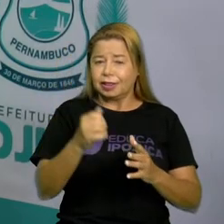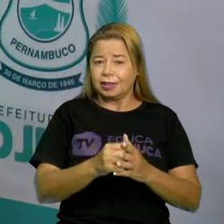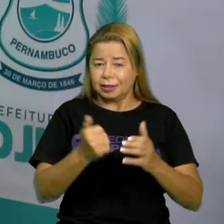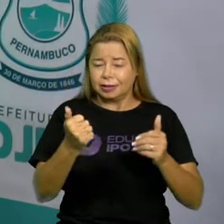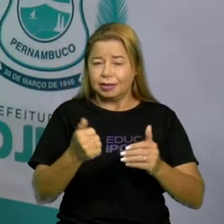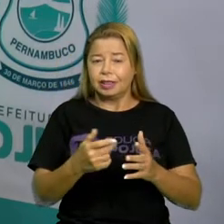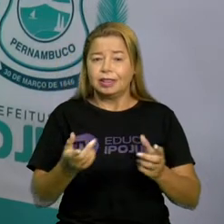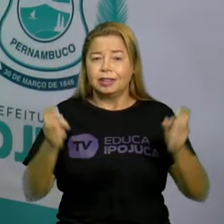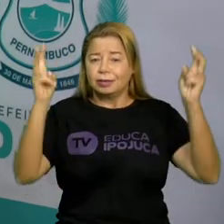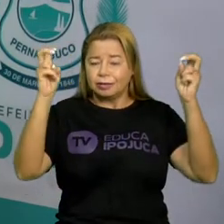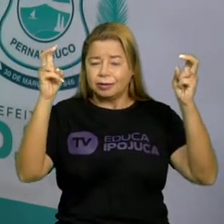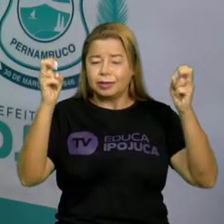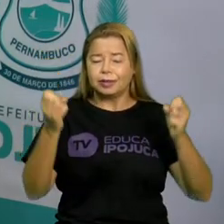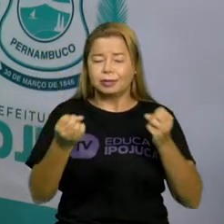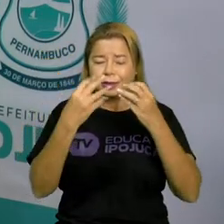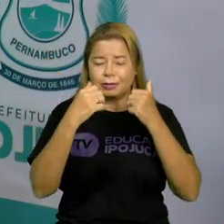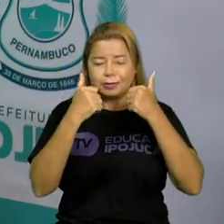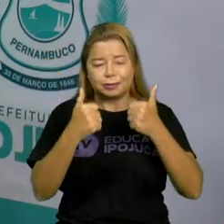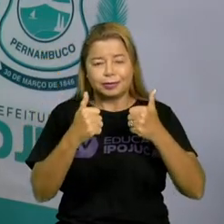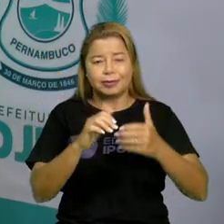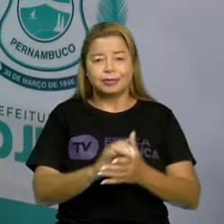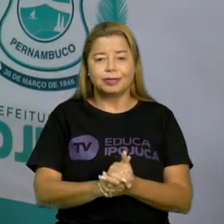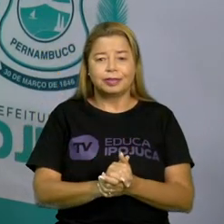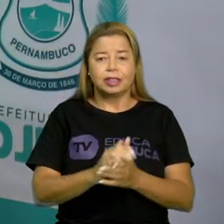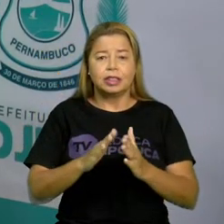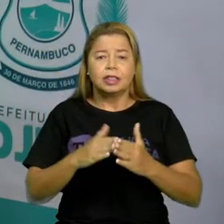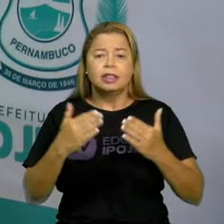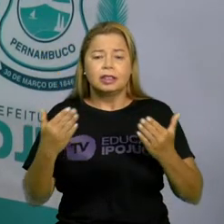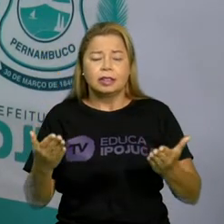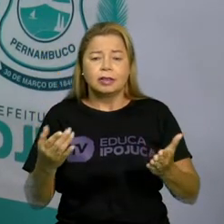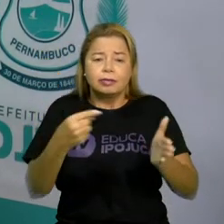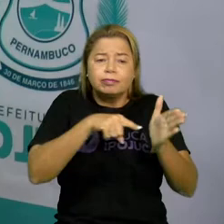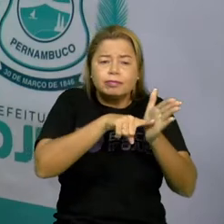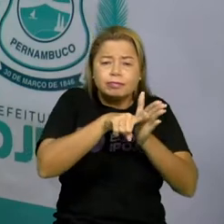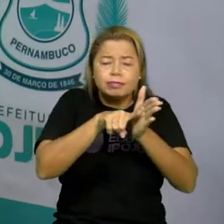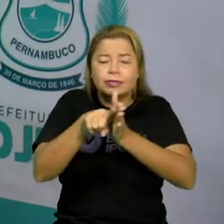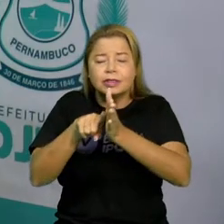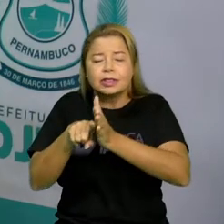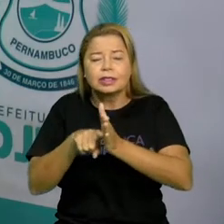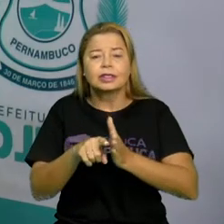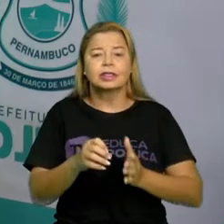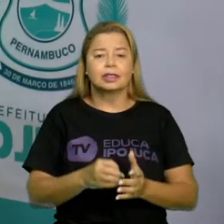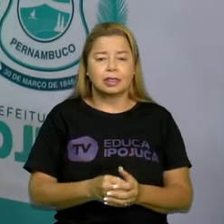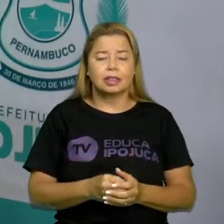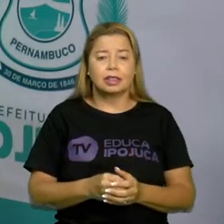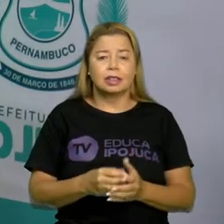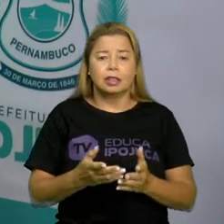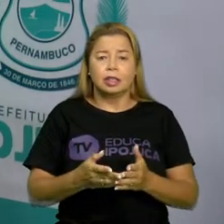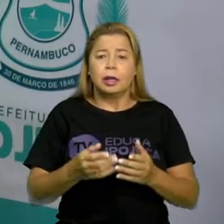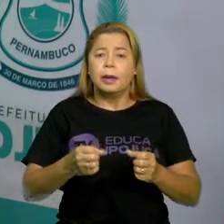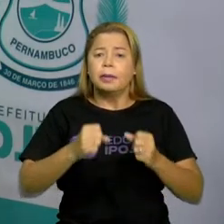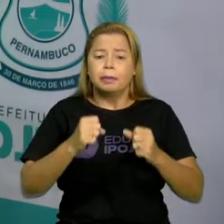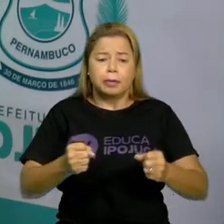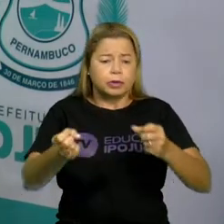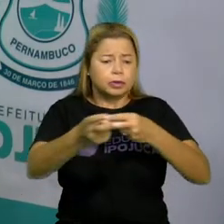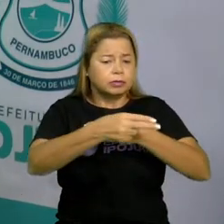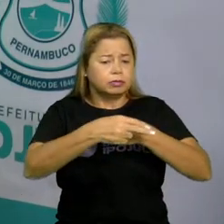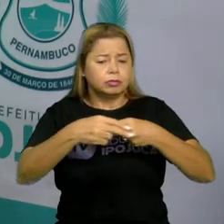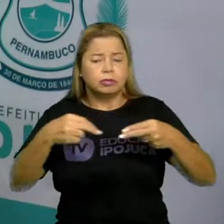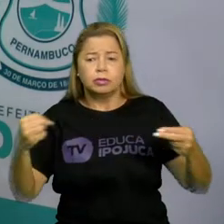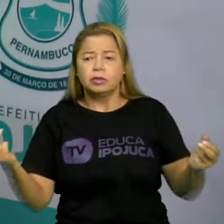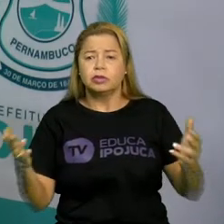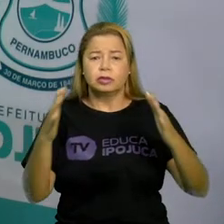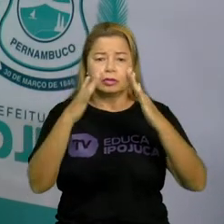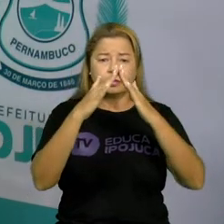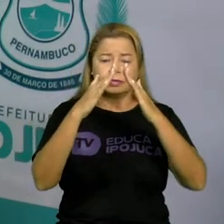assunto é muito bom. Então, faz aquela pesquisa maravilhosa aí. Pode ser de objetos que tem em casa mesmo.